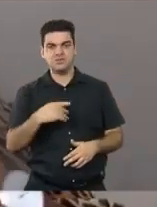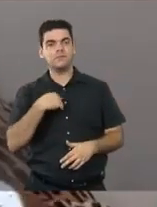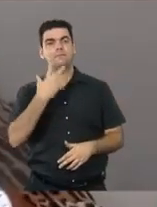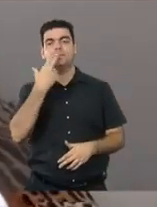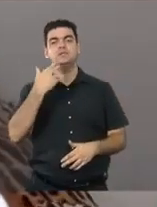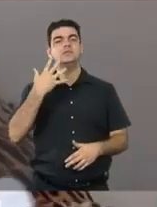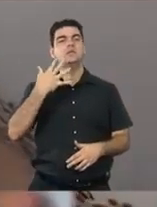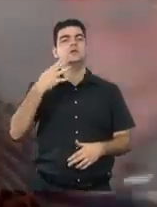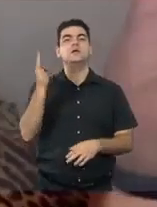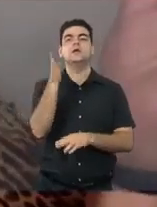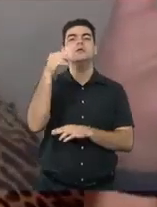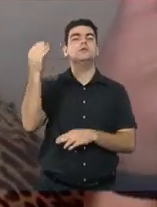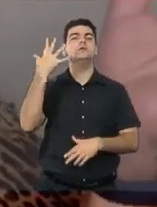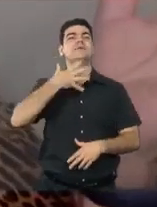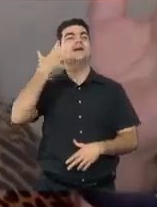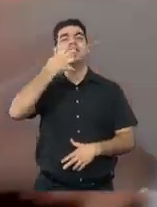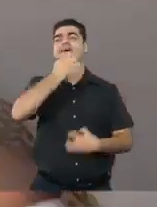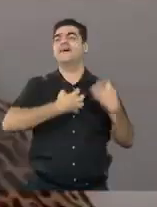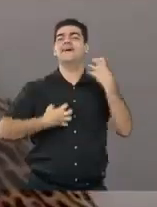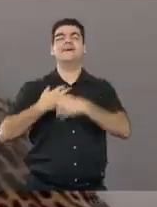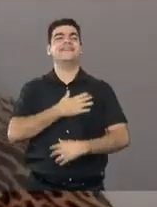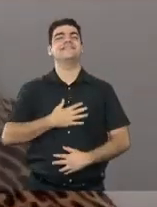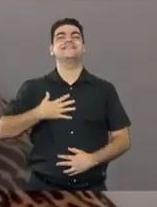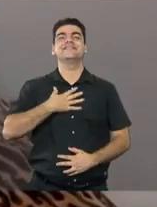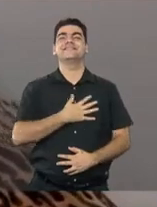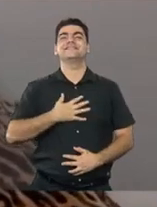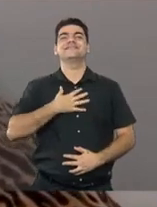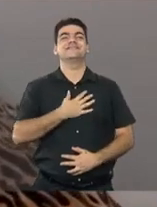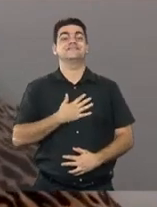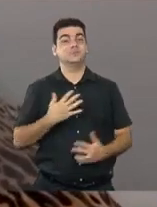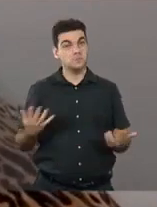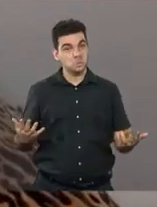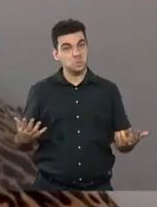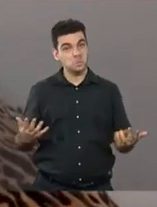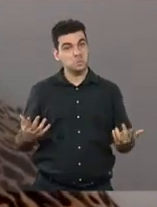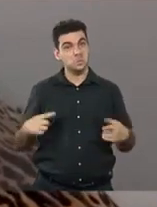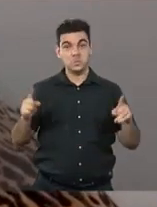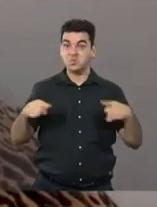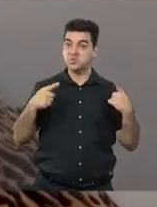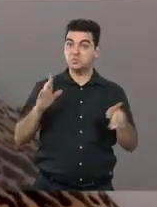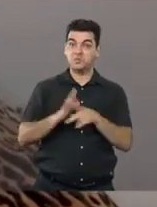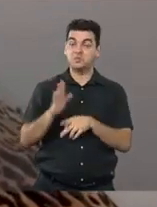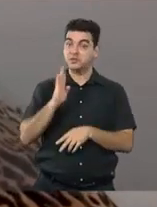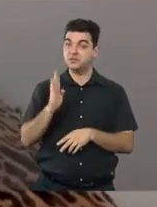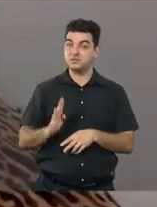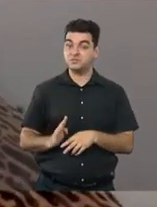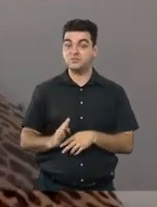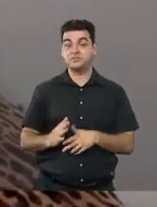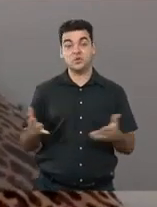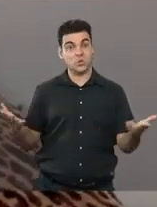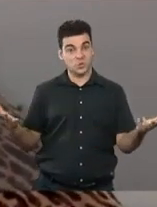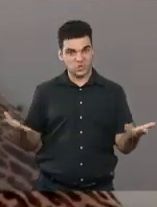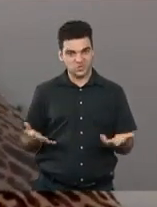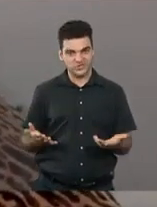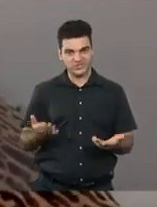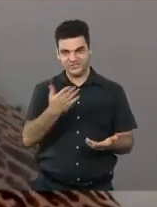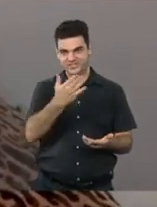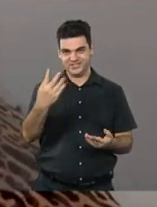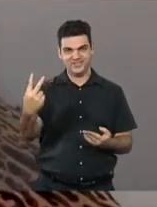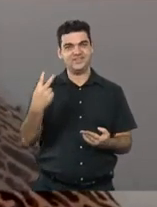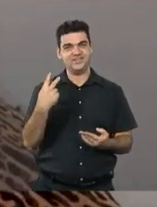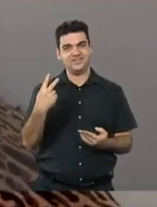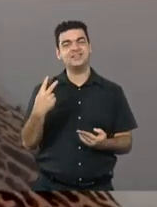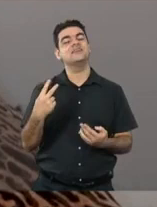hino nacional. Eu nunca tive nenhuma expectativa disso, era uma paixão que eu tenho mesmo. Mas agora é interessante que o pessoal vai ver, por mais que você